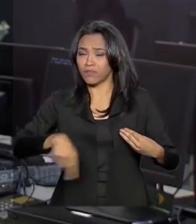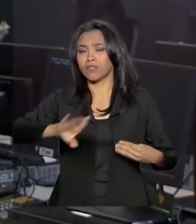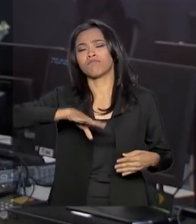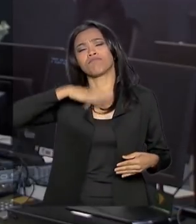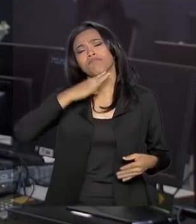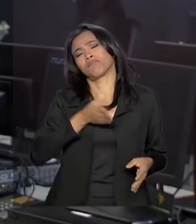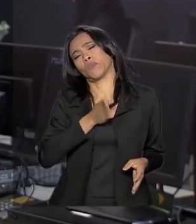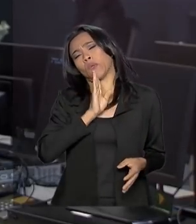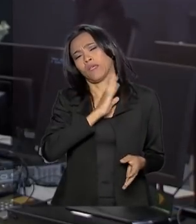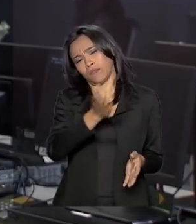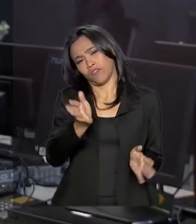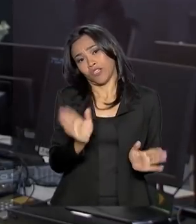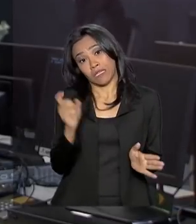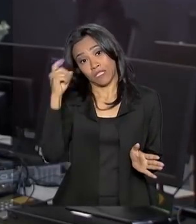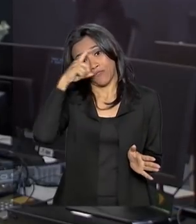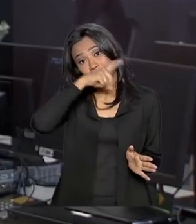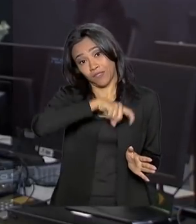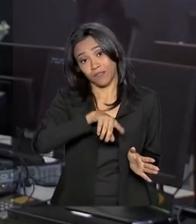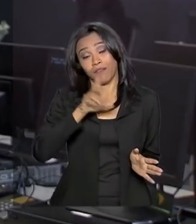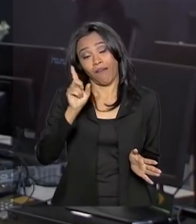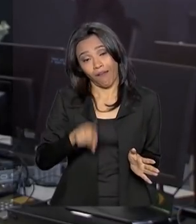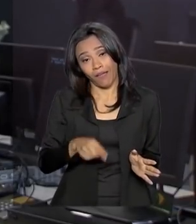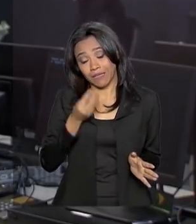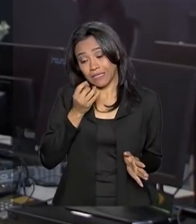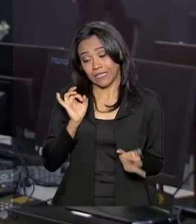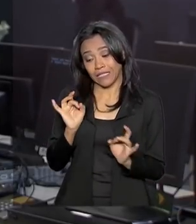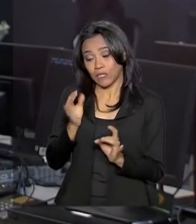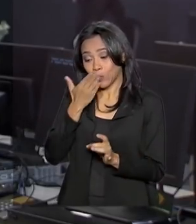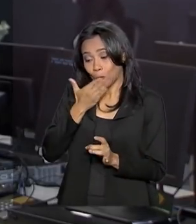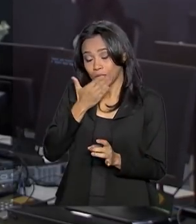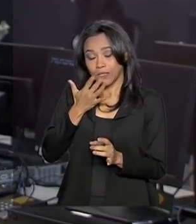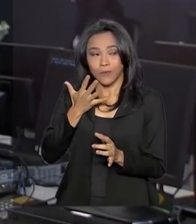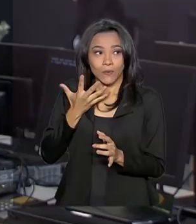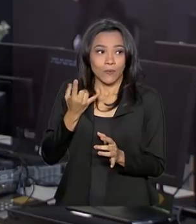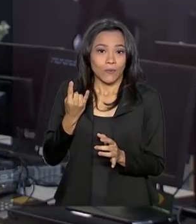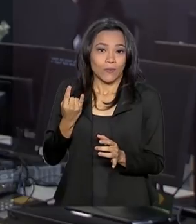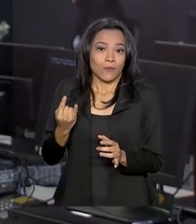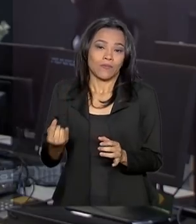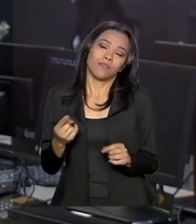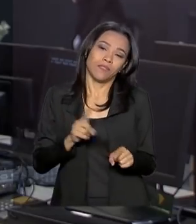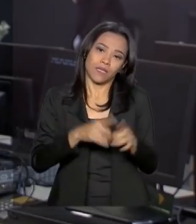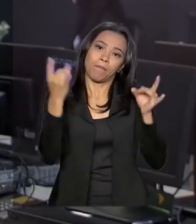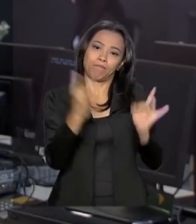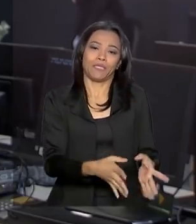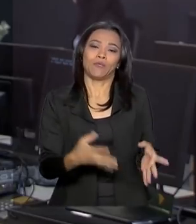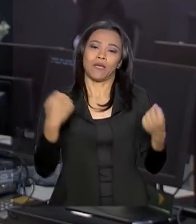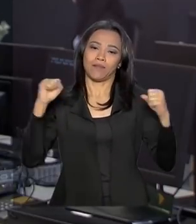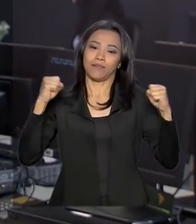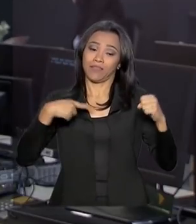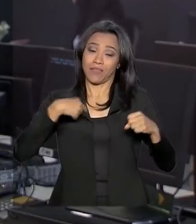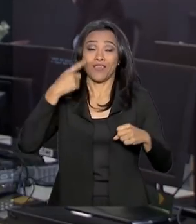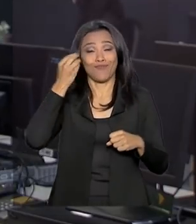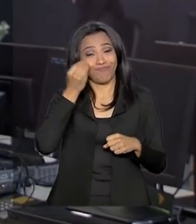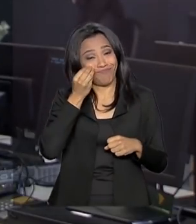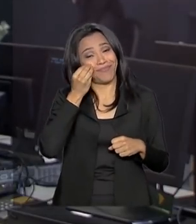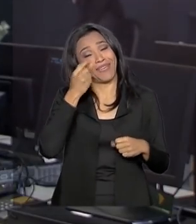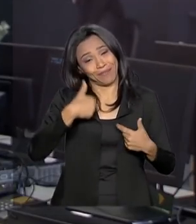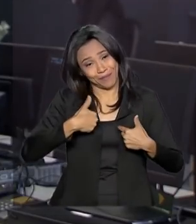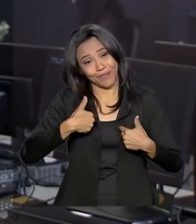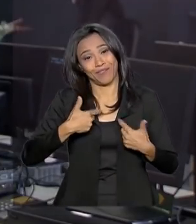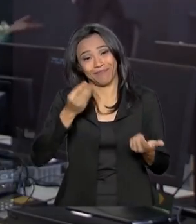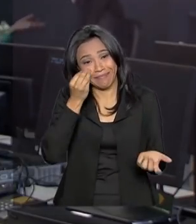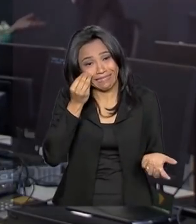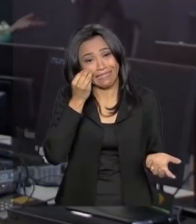população. Difícil é dispensar os doces e abandonar os sedentarismos. Eu juro que até tento, viu, Mara? Mas